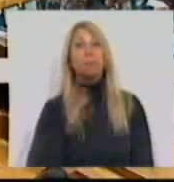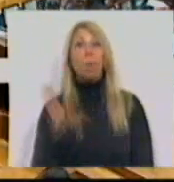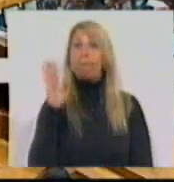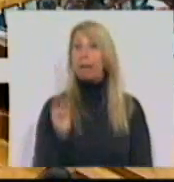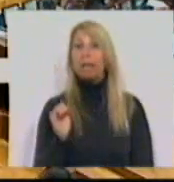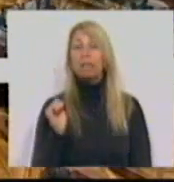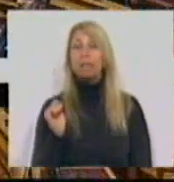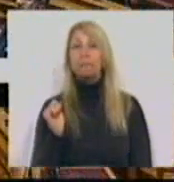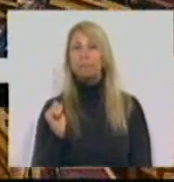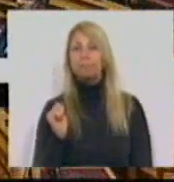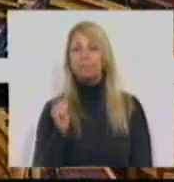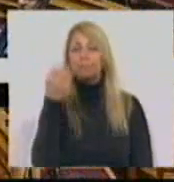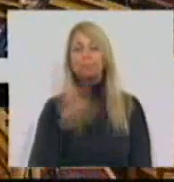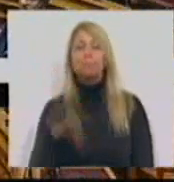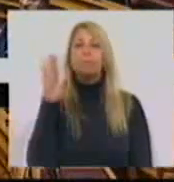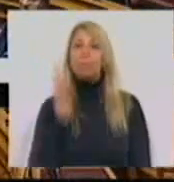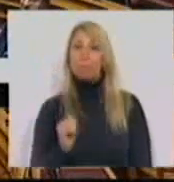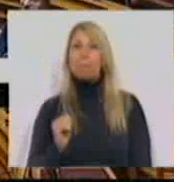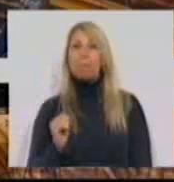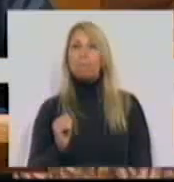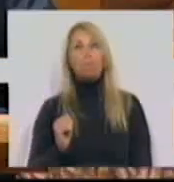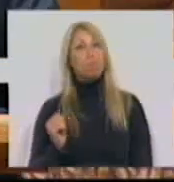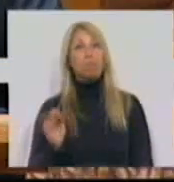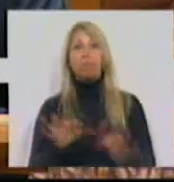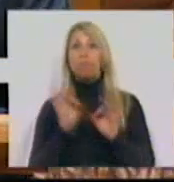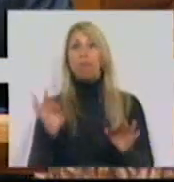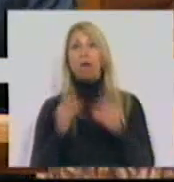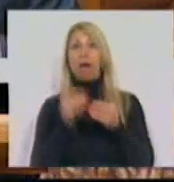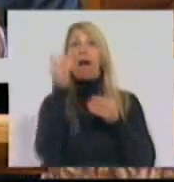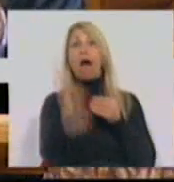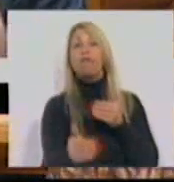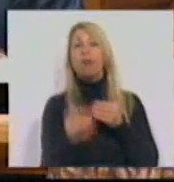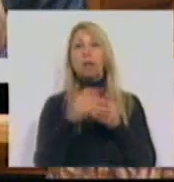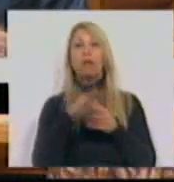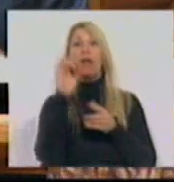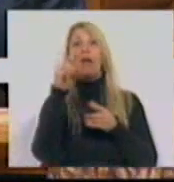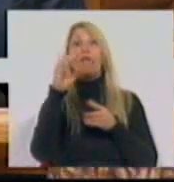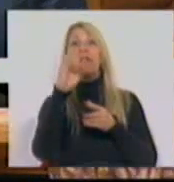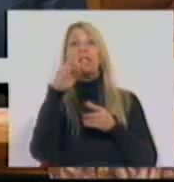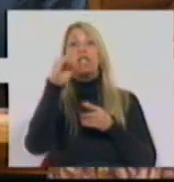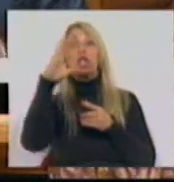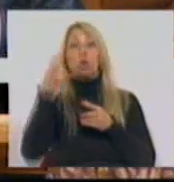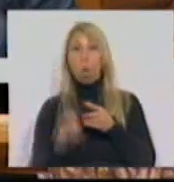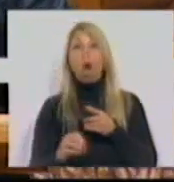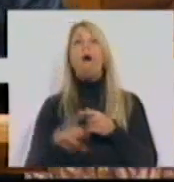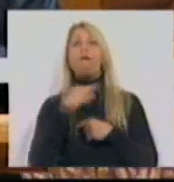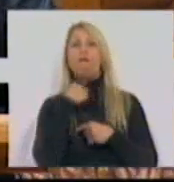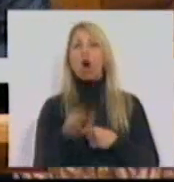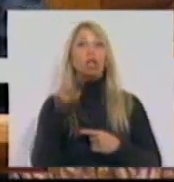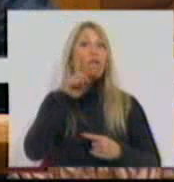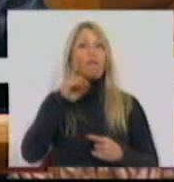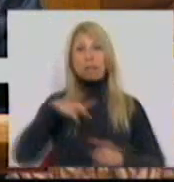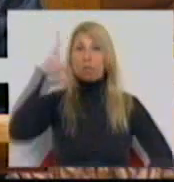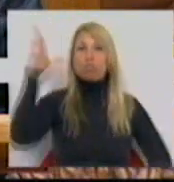com o cabeça de lista Francisco Assis, será a voz da defesa de Portugal, dos interesses